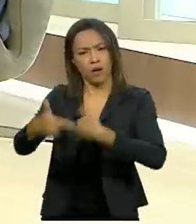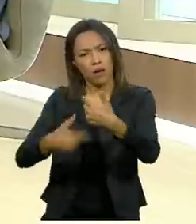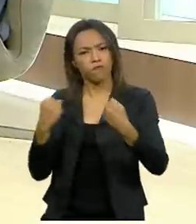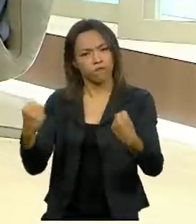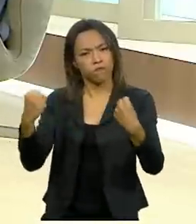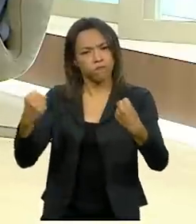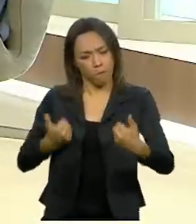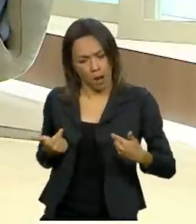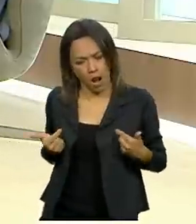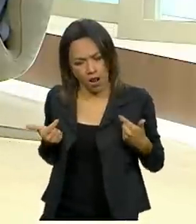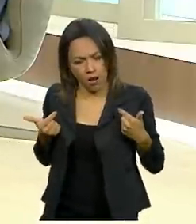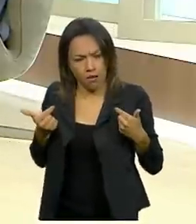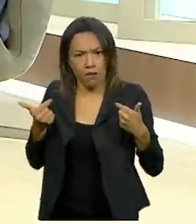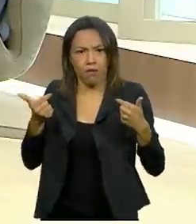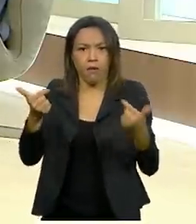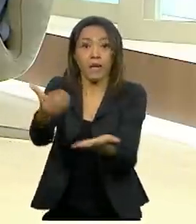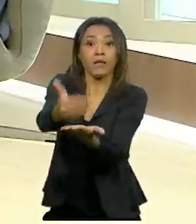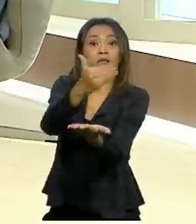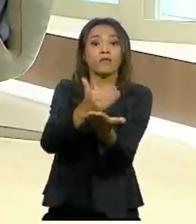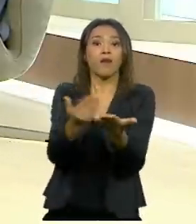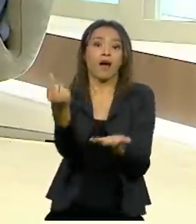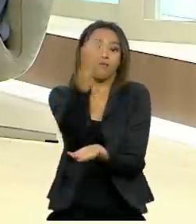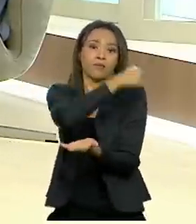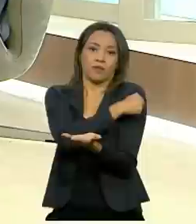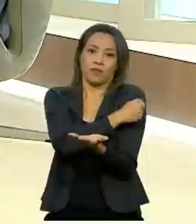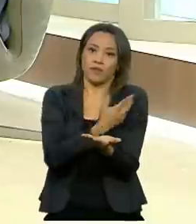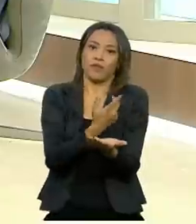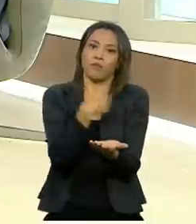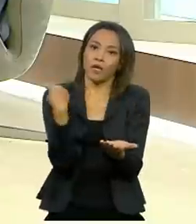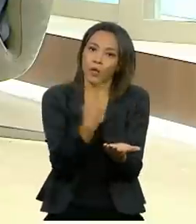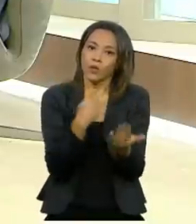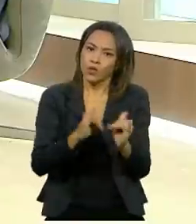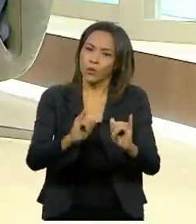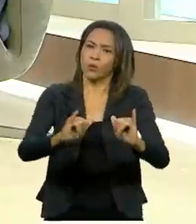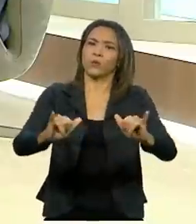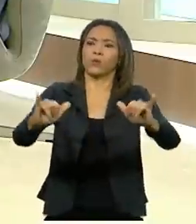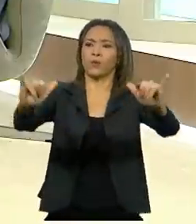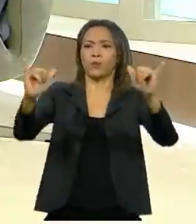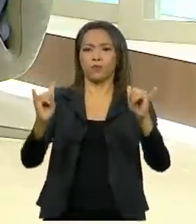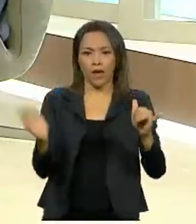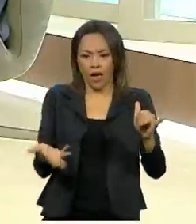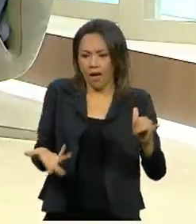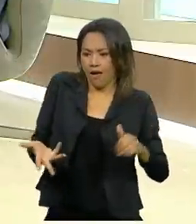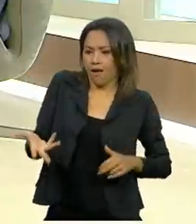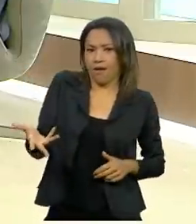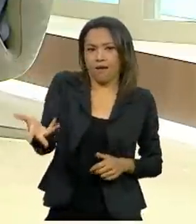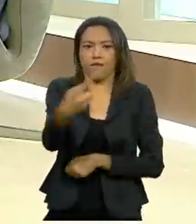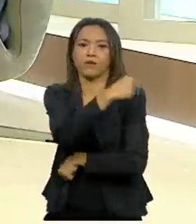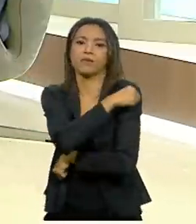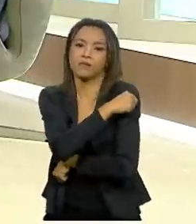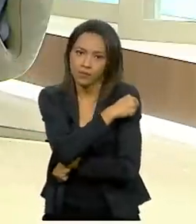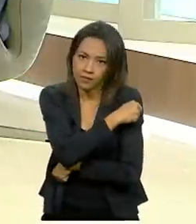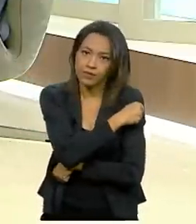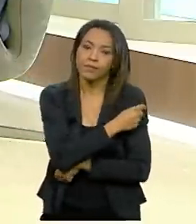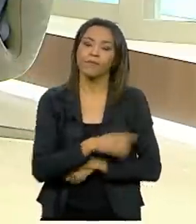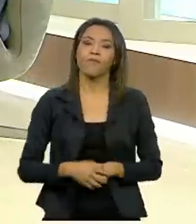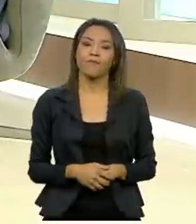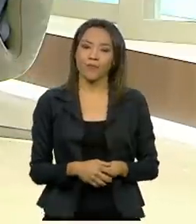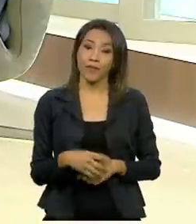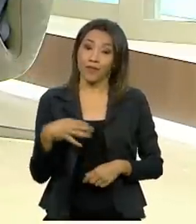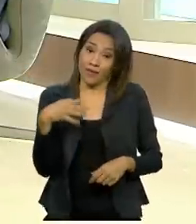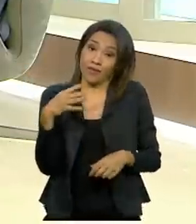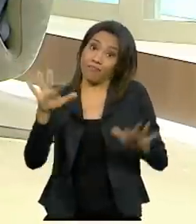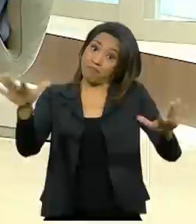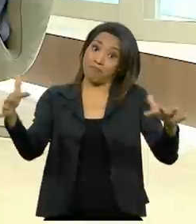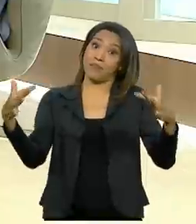antecipar as doses de vacina, para fazer a nossa campanha acelerar. E ela já é, eu diria assim, muito